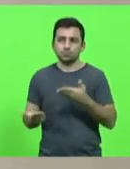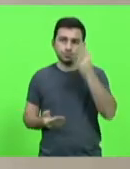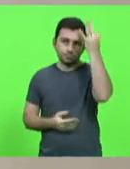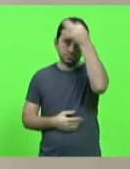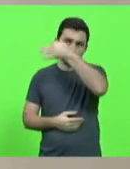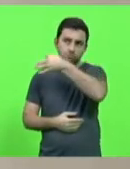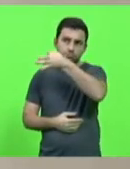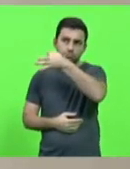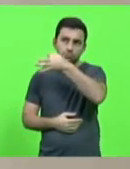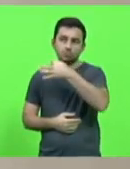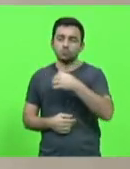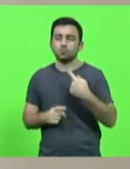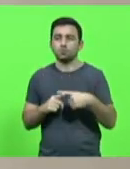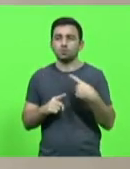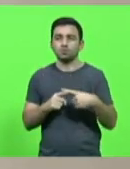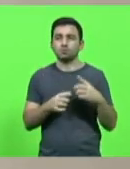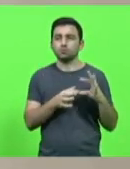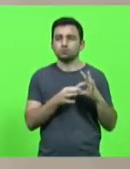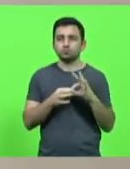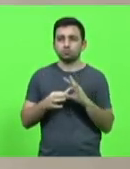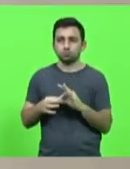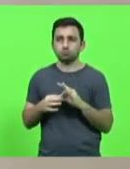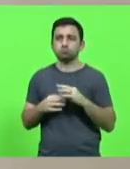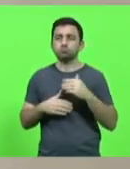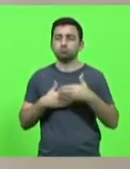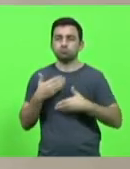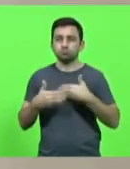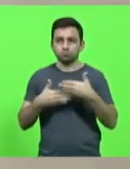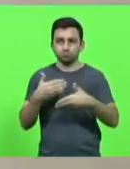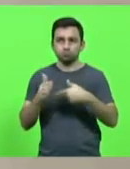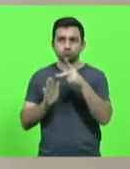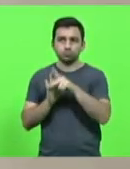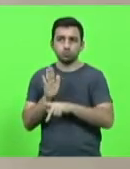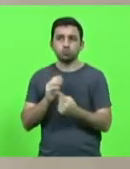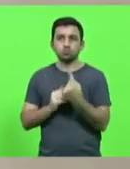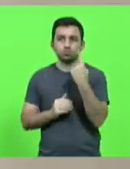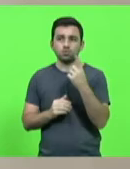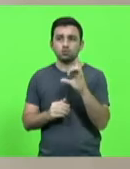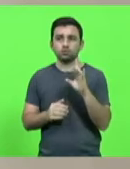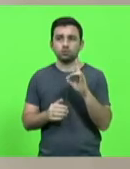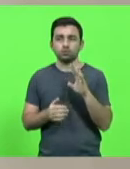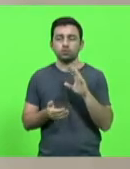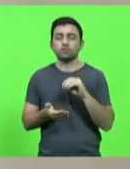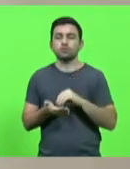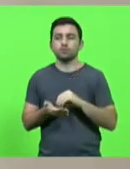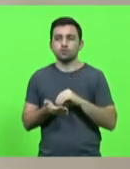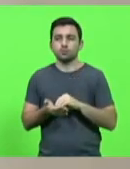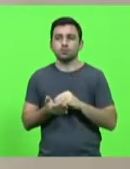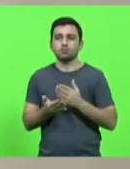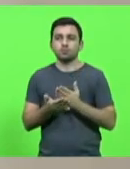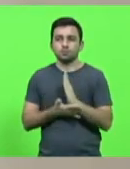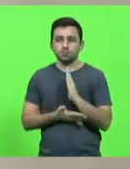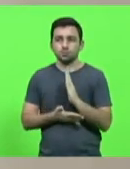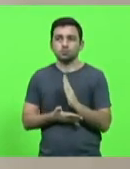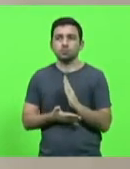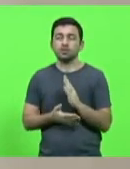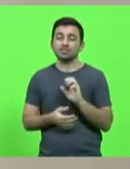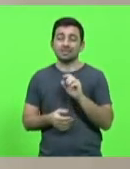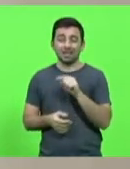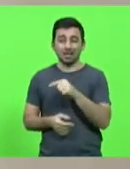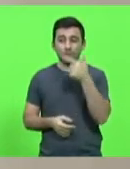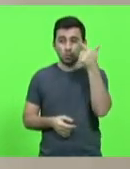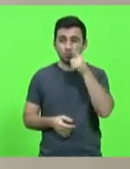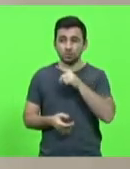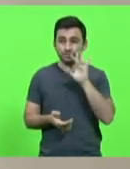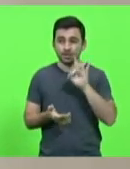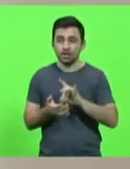no contexto das alterações que tramitaram no projeto, somente uma restou aprovada de Folhas 22, entretanto, para ela surtir efeito, é necessário